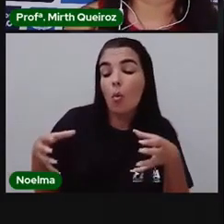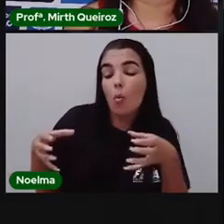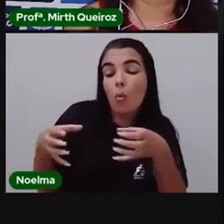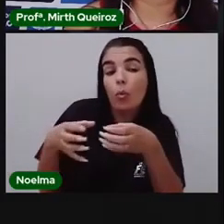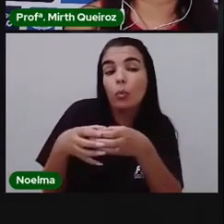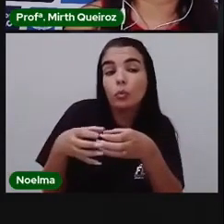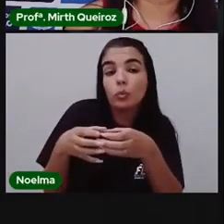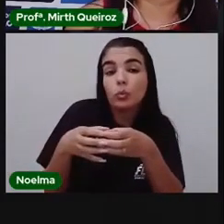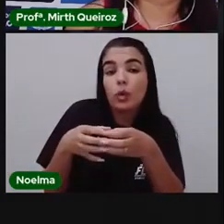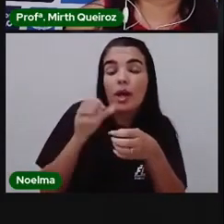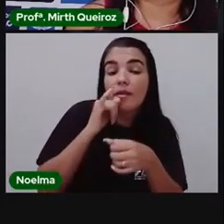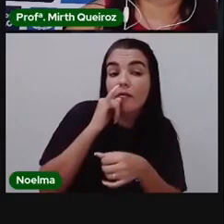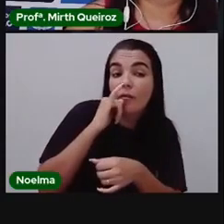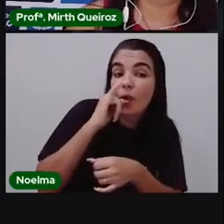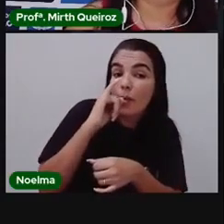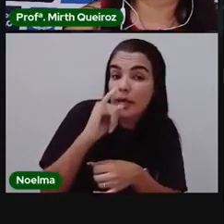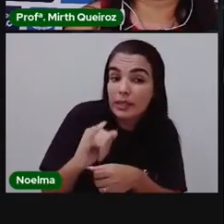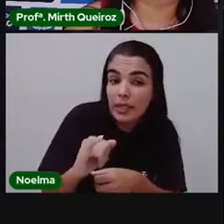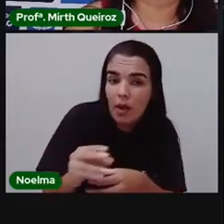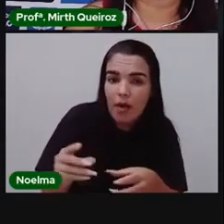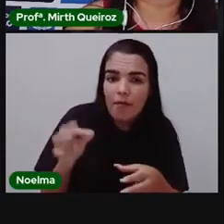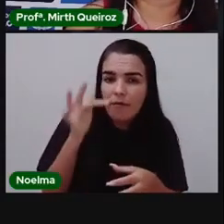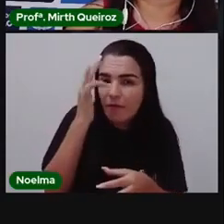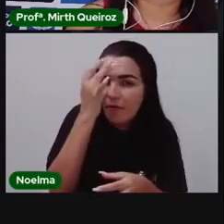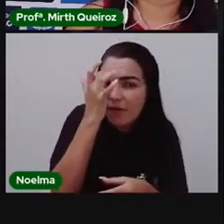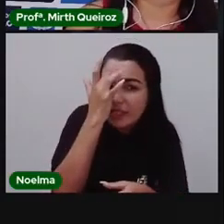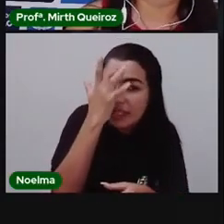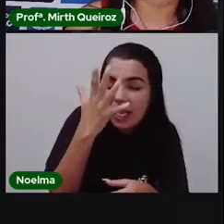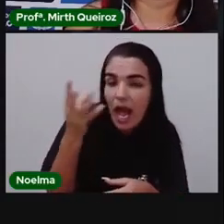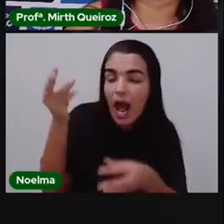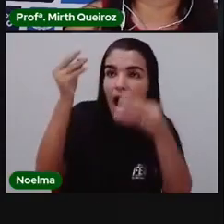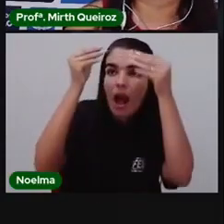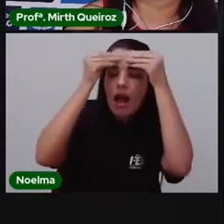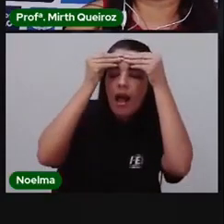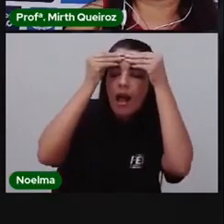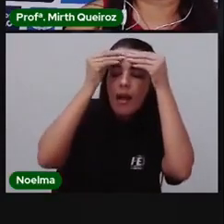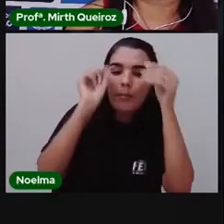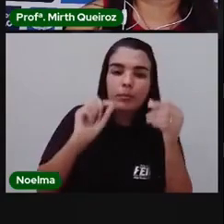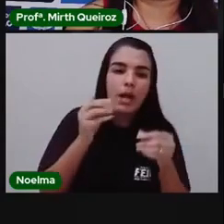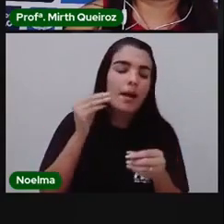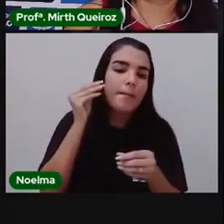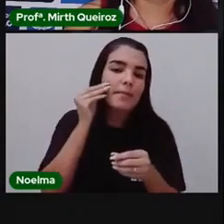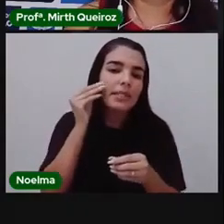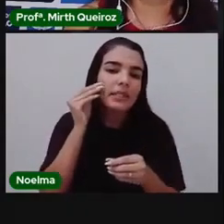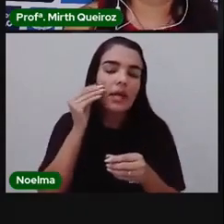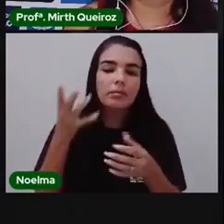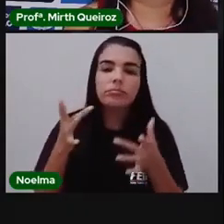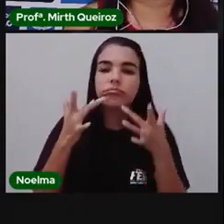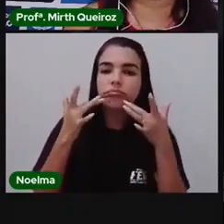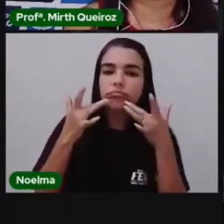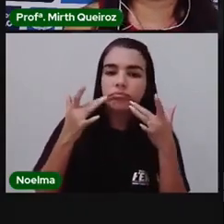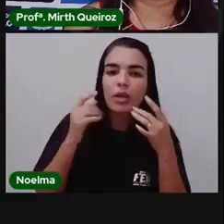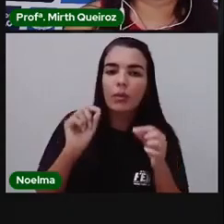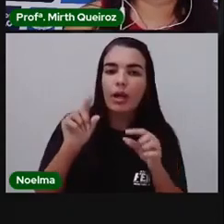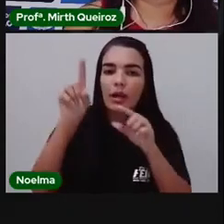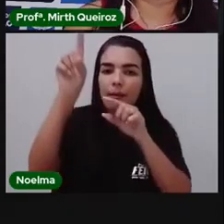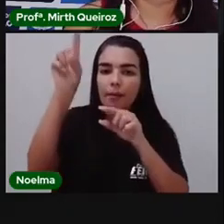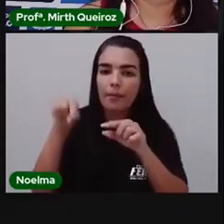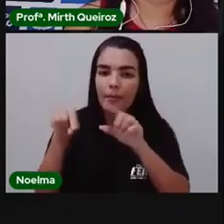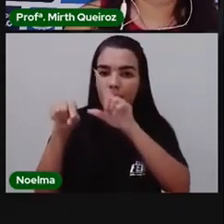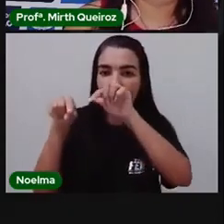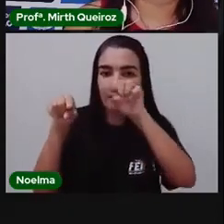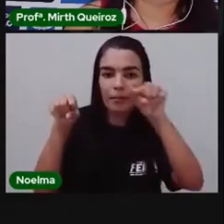de dados usados para facilitar a compreensão das informações apresentadas nesse conjunto. Gráficos ajudam a